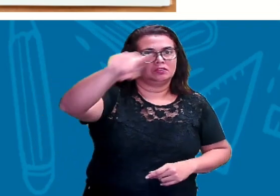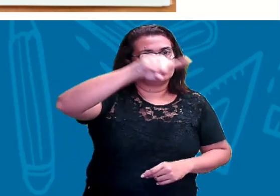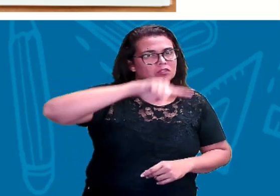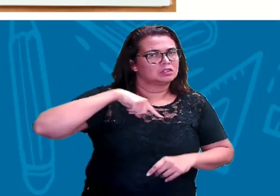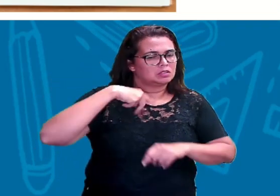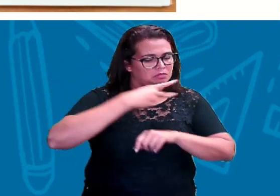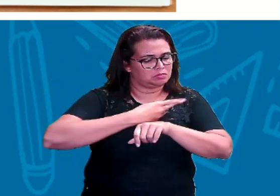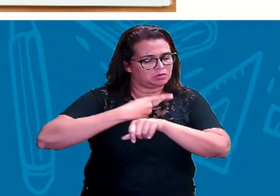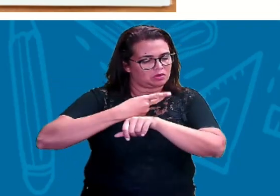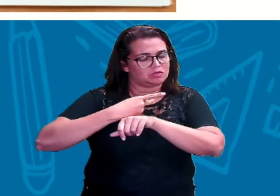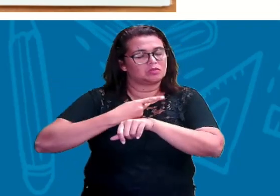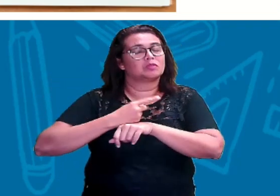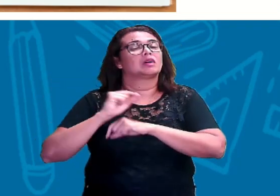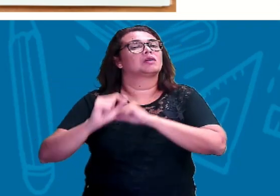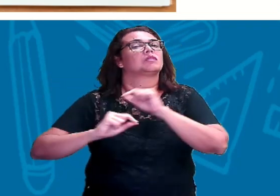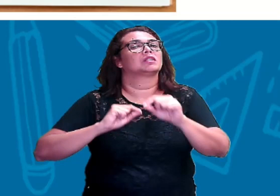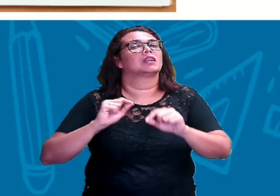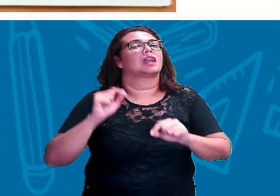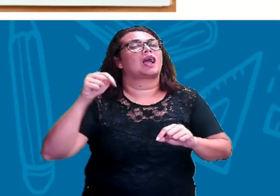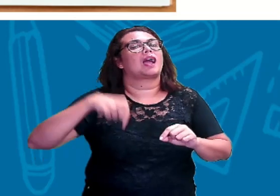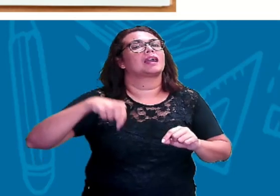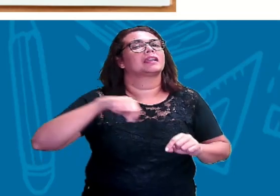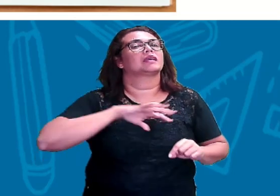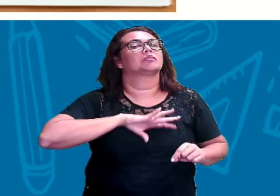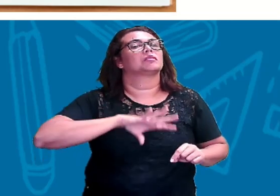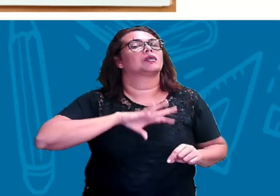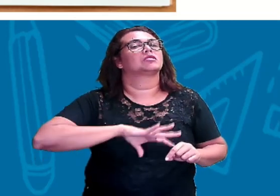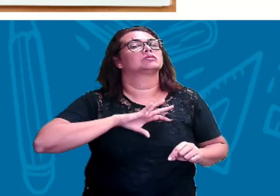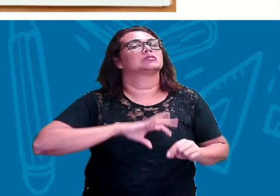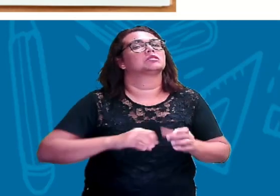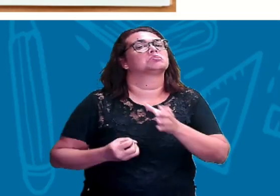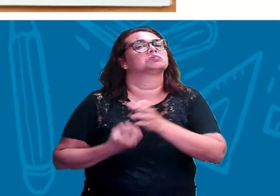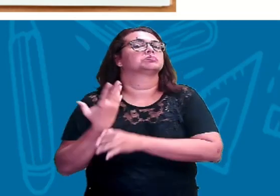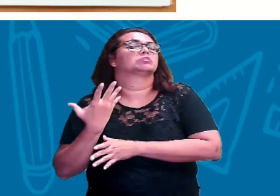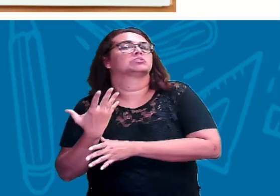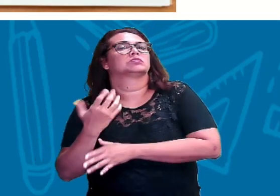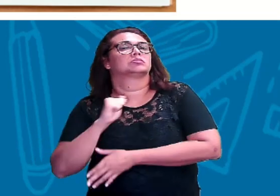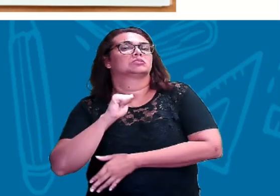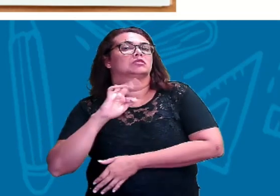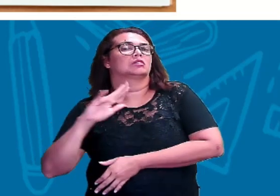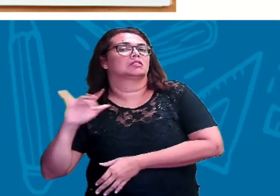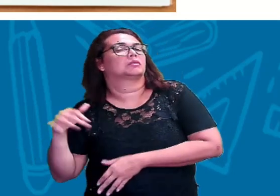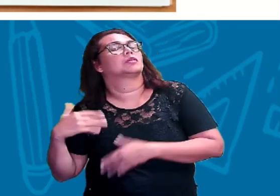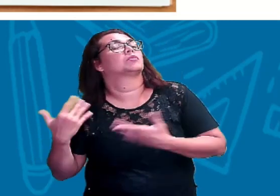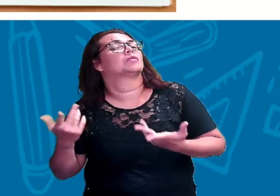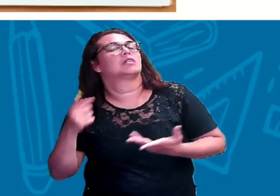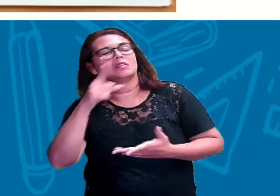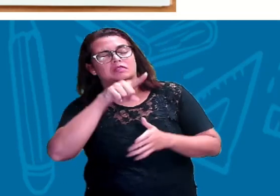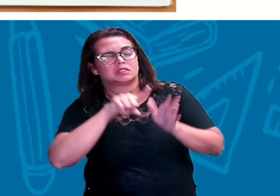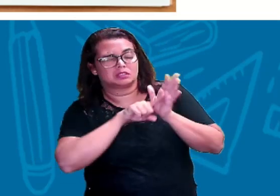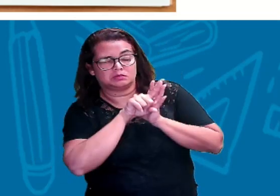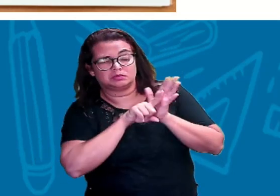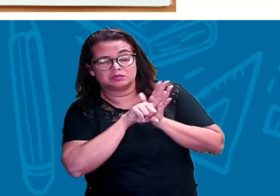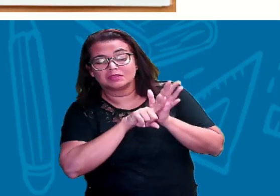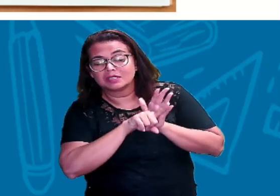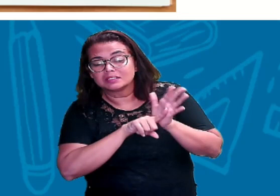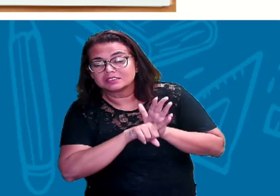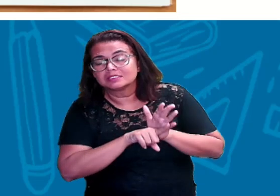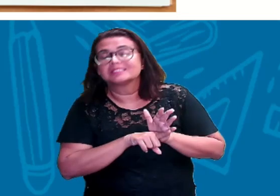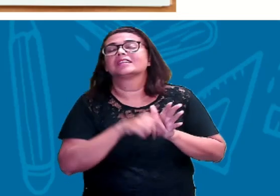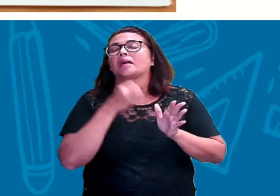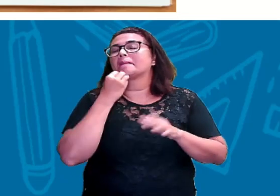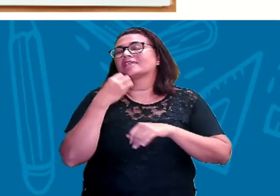história do alfabeto da língua portuguesa. Qual foi a origem? Então, é uma boa dica também você aí a fazer essa